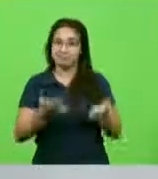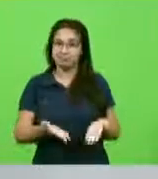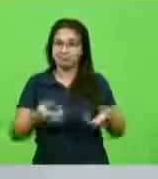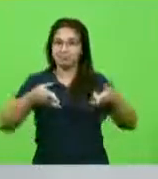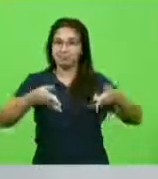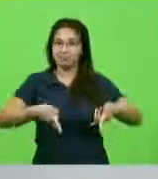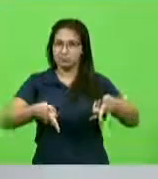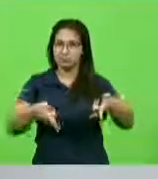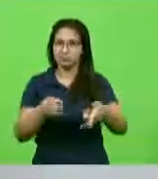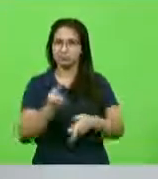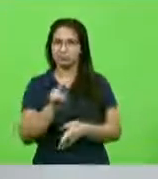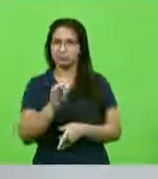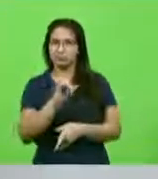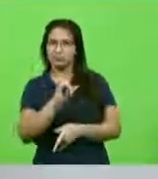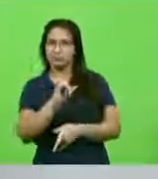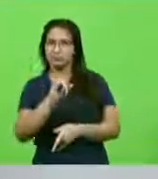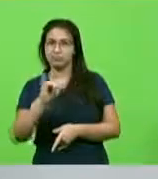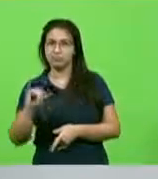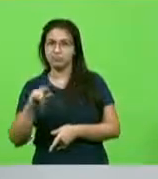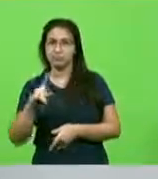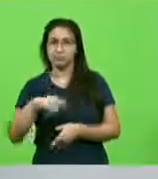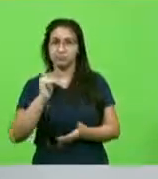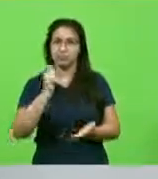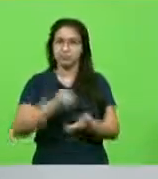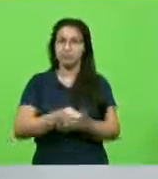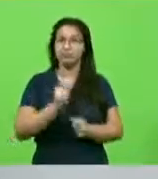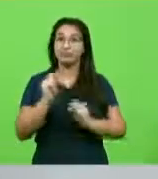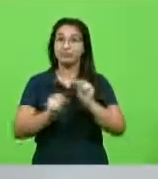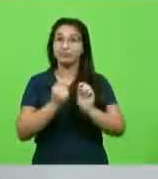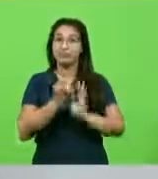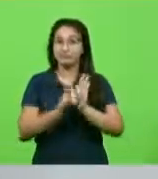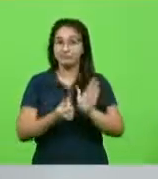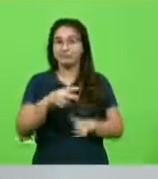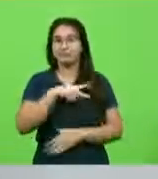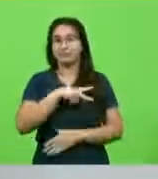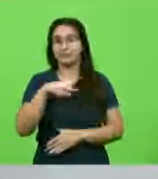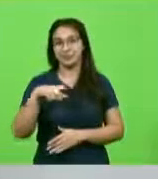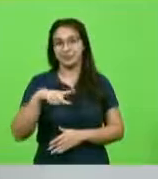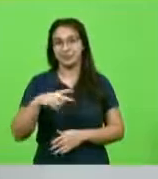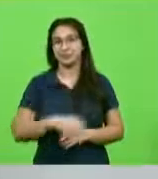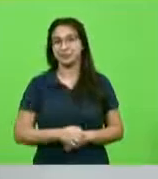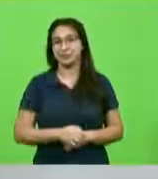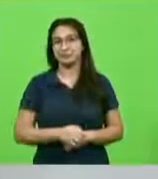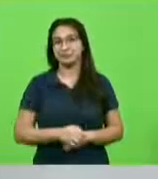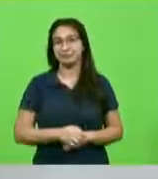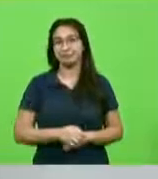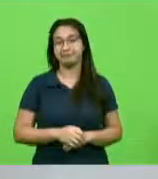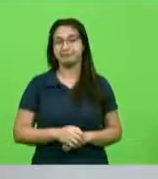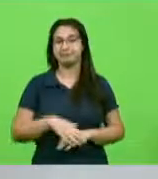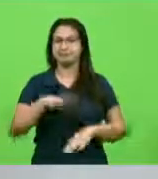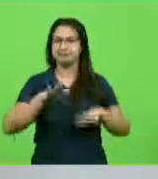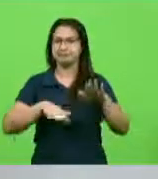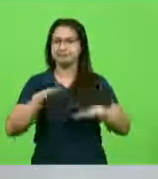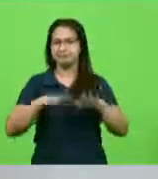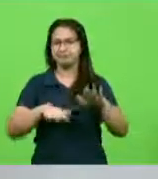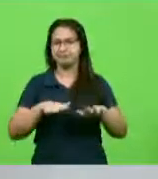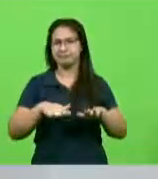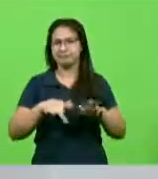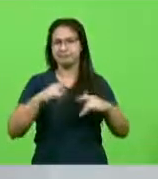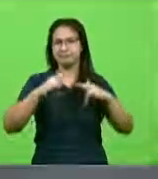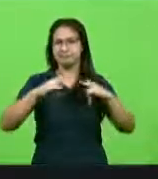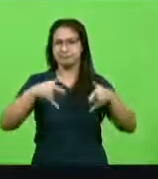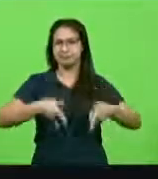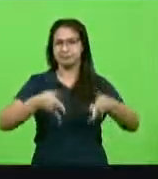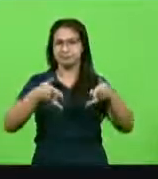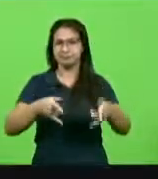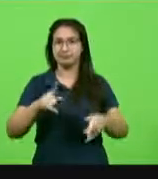de UTI são pagos com recursos públicos. A média por um leito de UTI é de R$ 2 mil